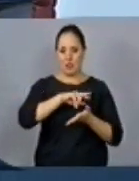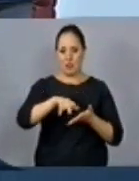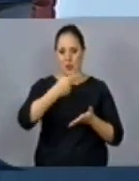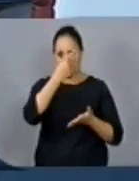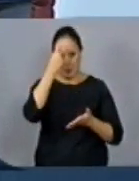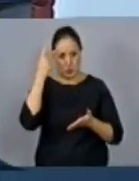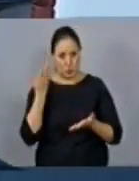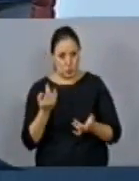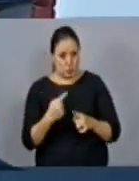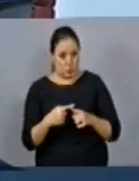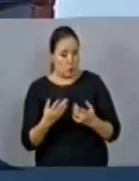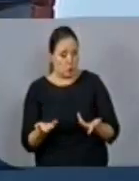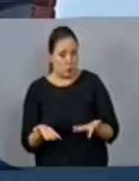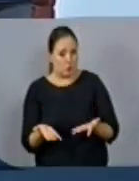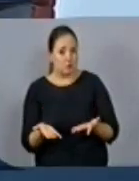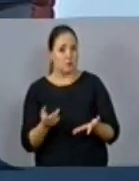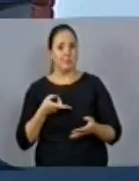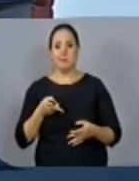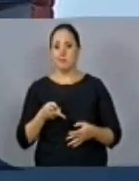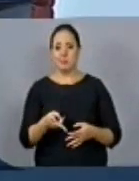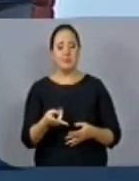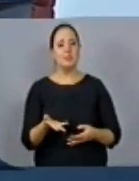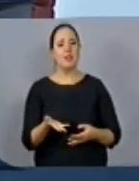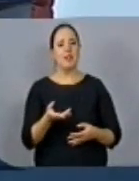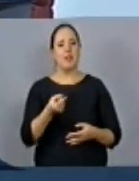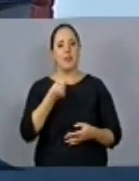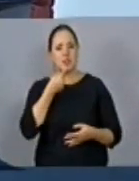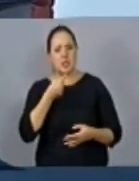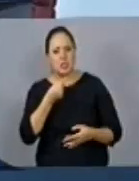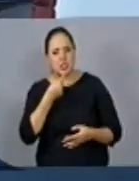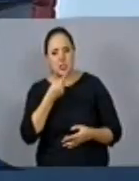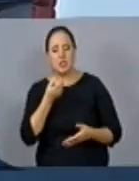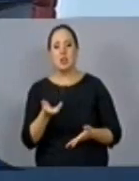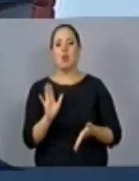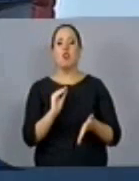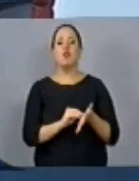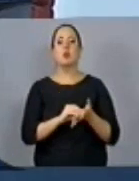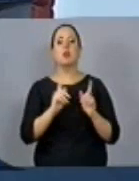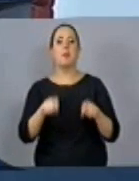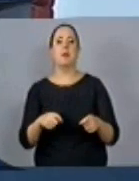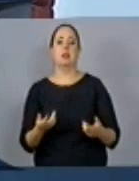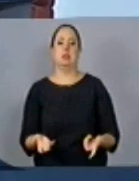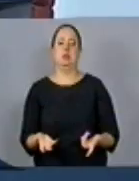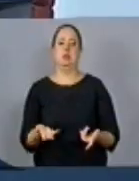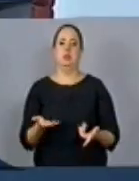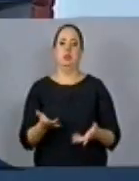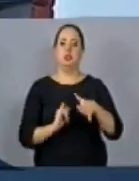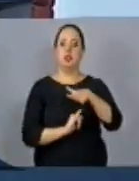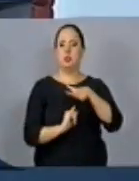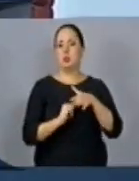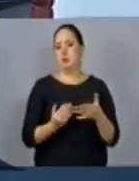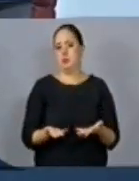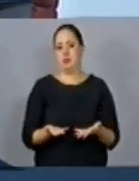problema encerra. Por quê? Porque é constante a crítica da falta de capacidade institucional